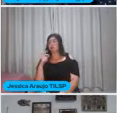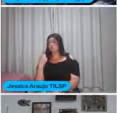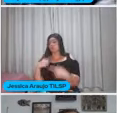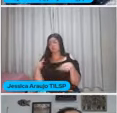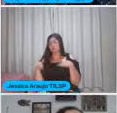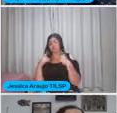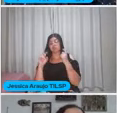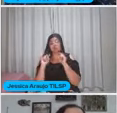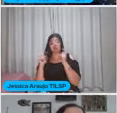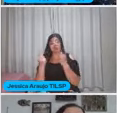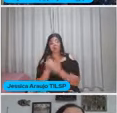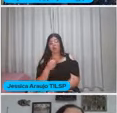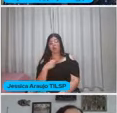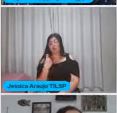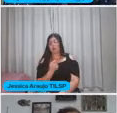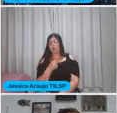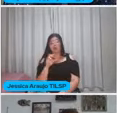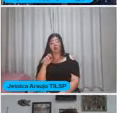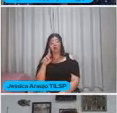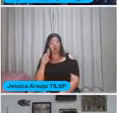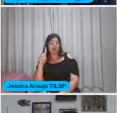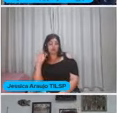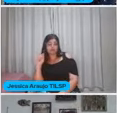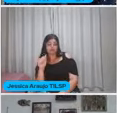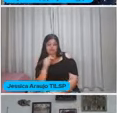Diversificar o acesso